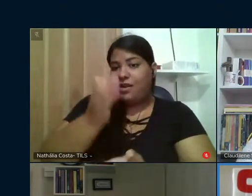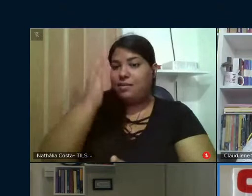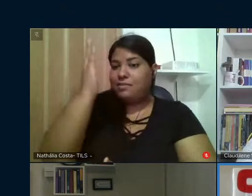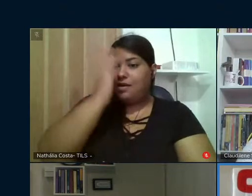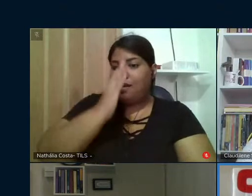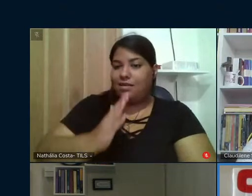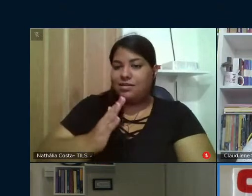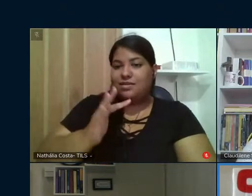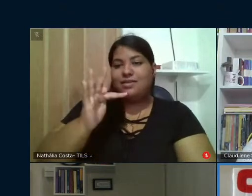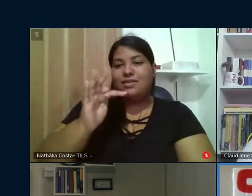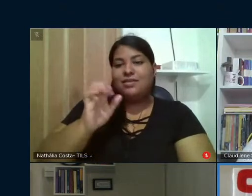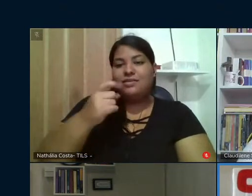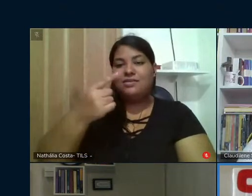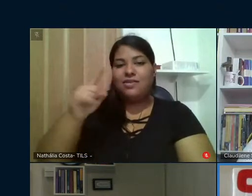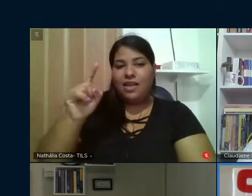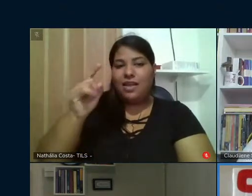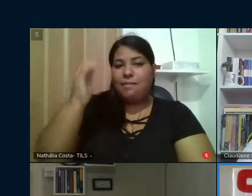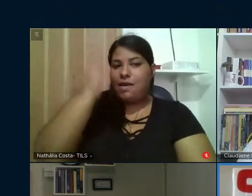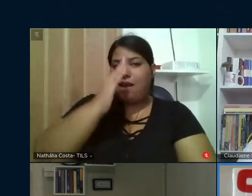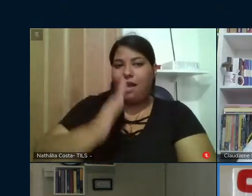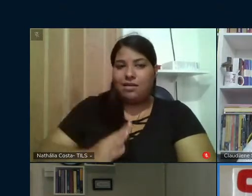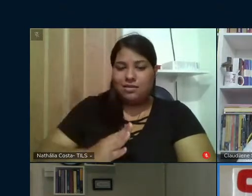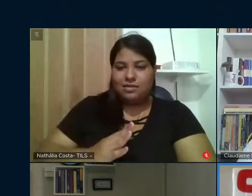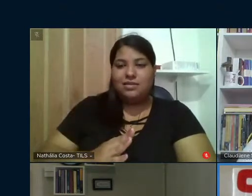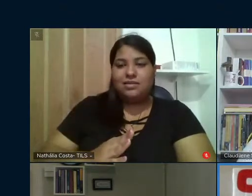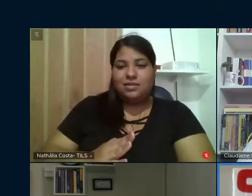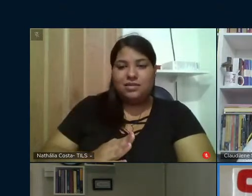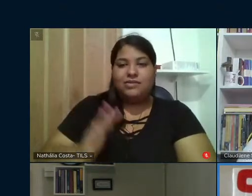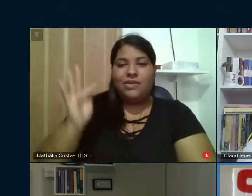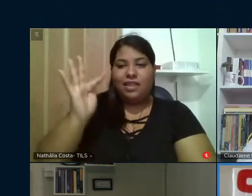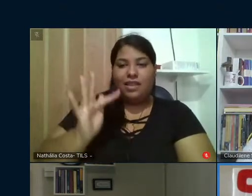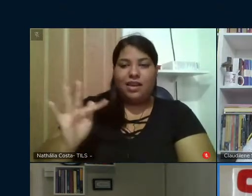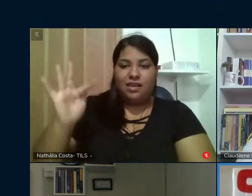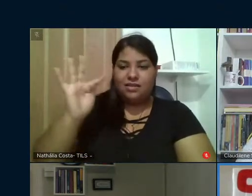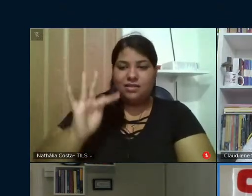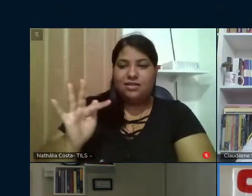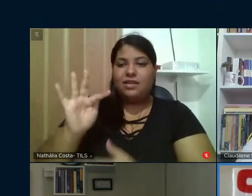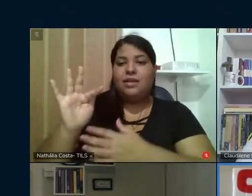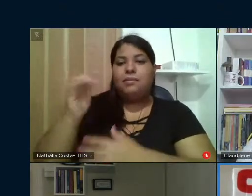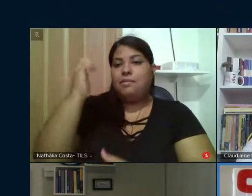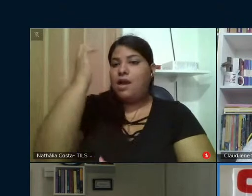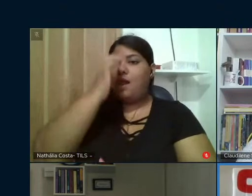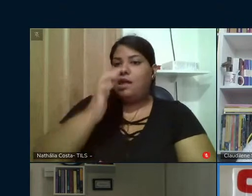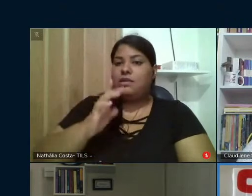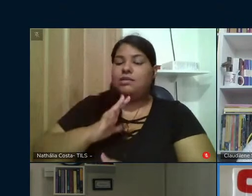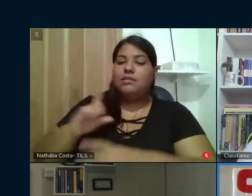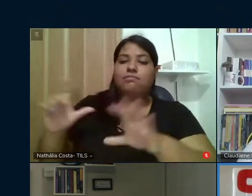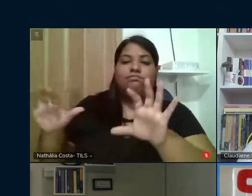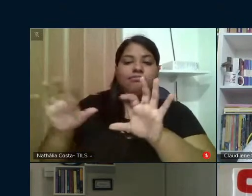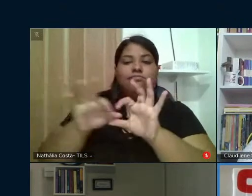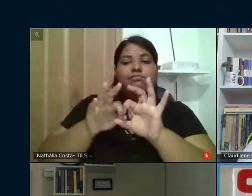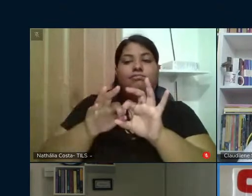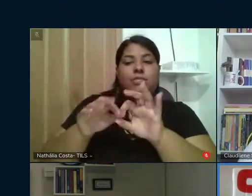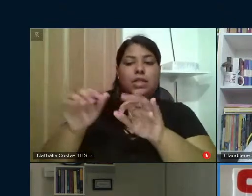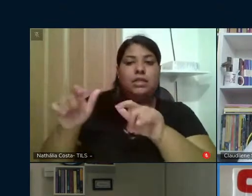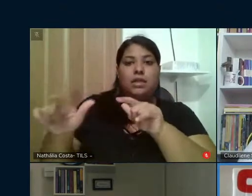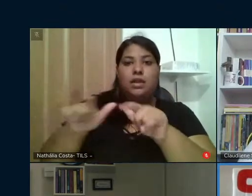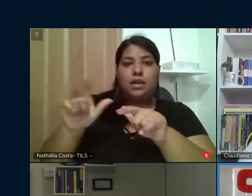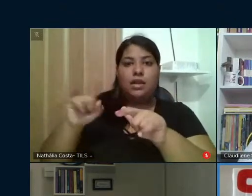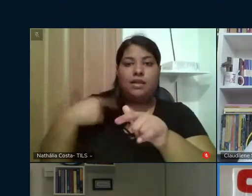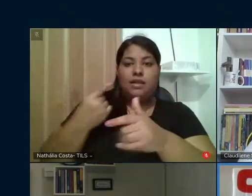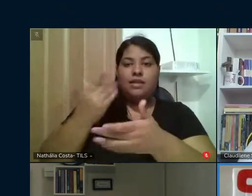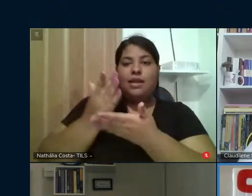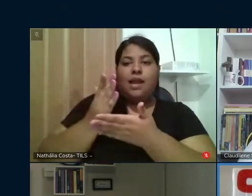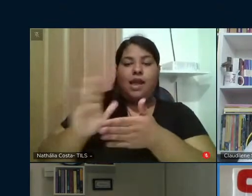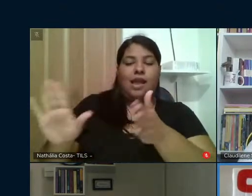Federação Brasil está aí com um conjunto de partidos, com alianças trabalhadas para a gente derrotar o